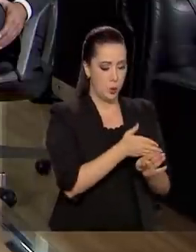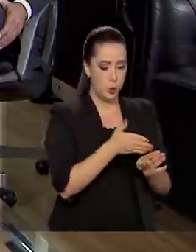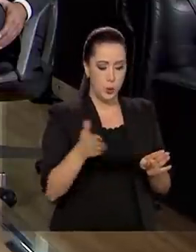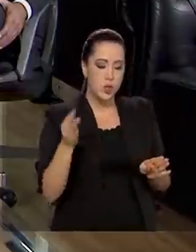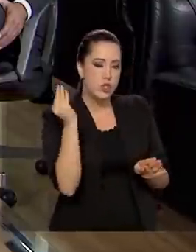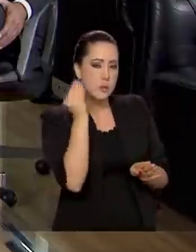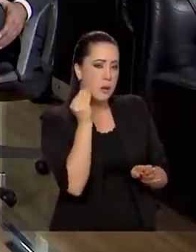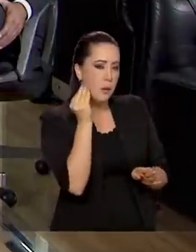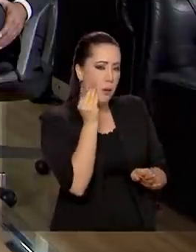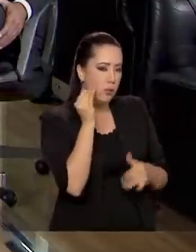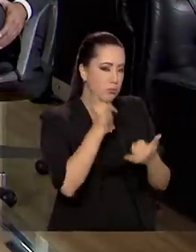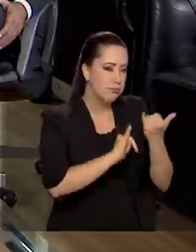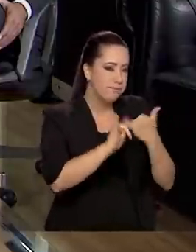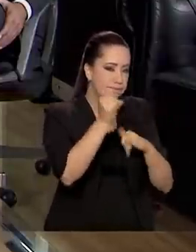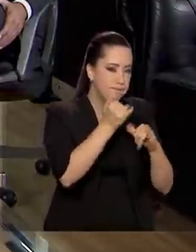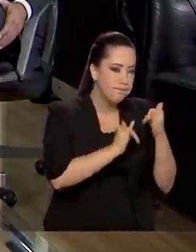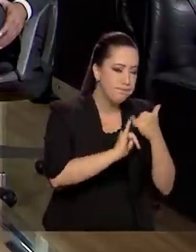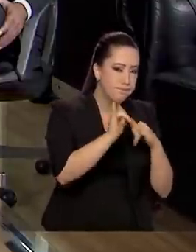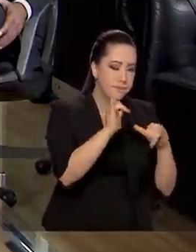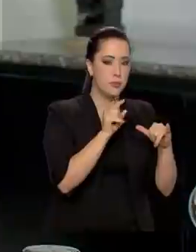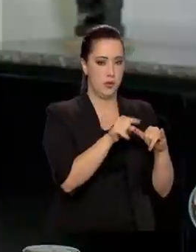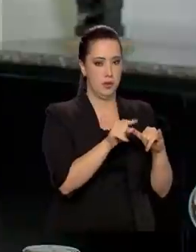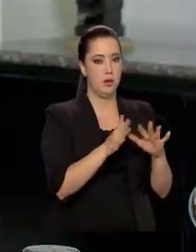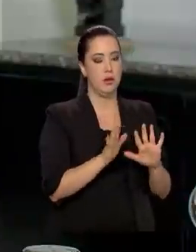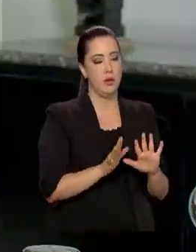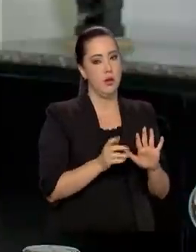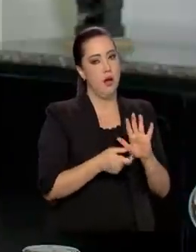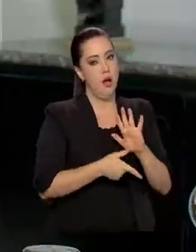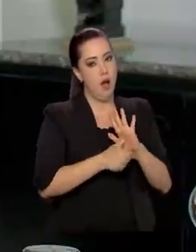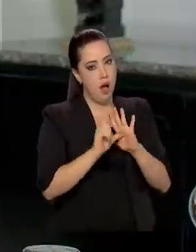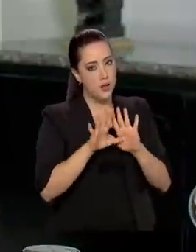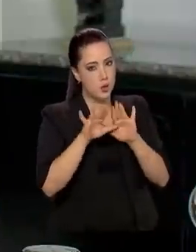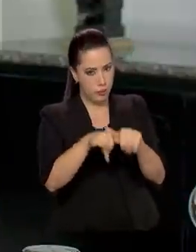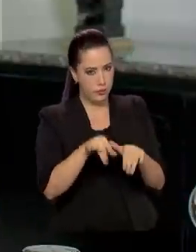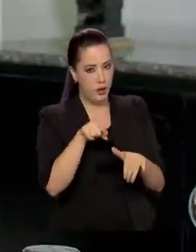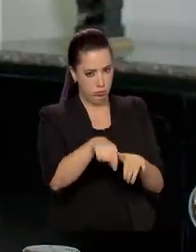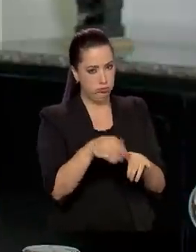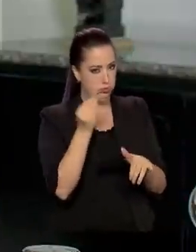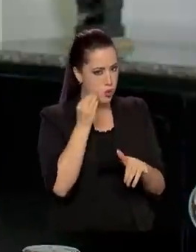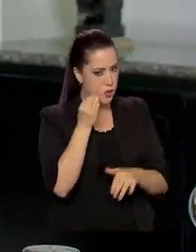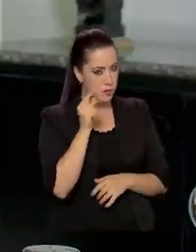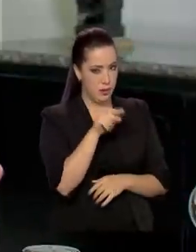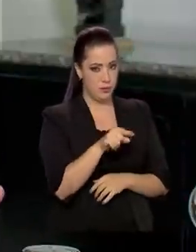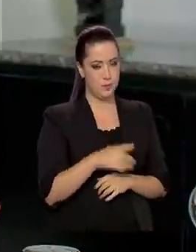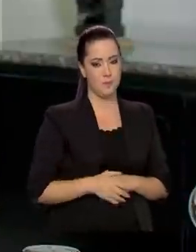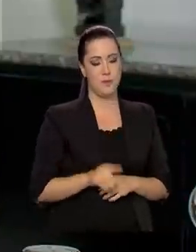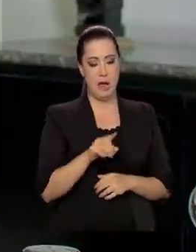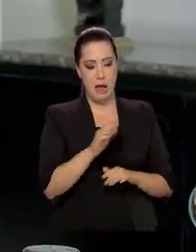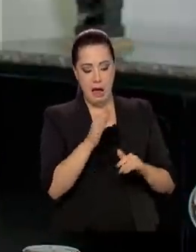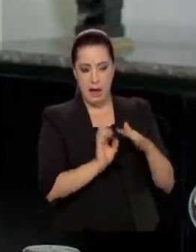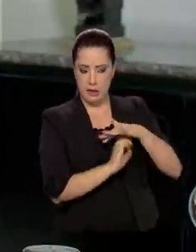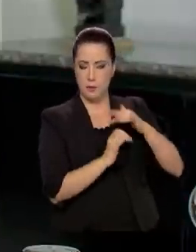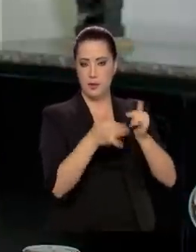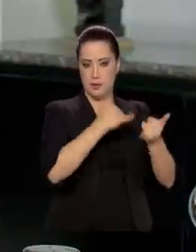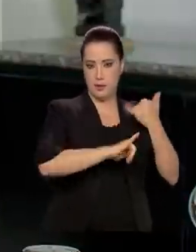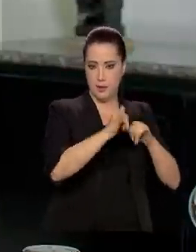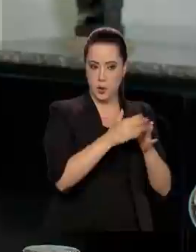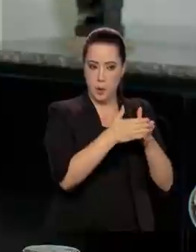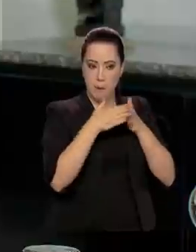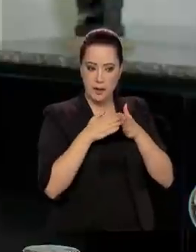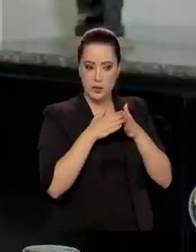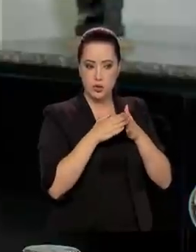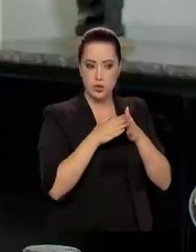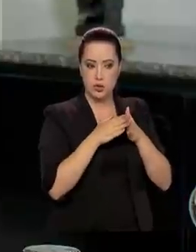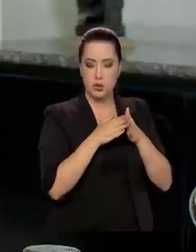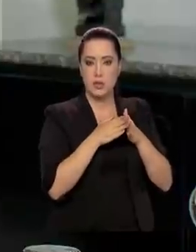ter concluído todas as fases de testes, o laboratório solicita a autorização para uso